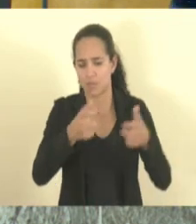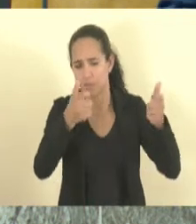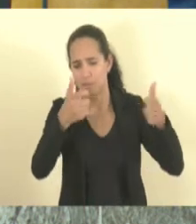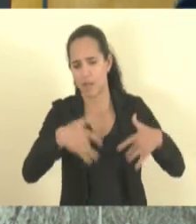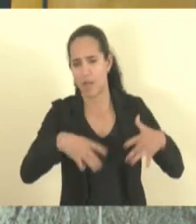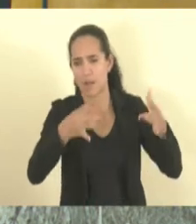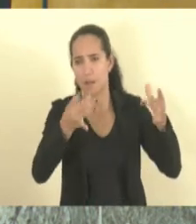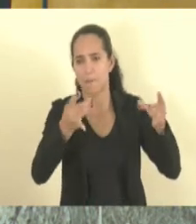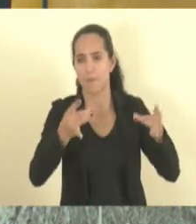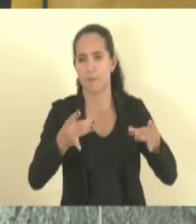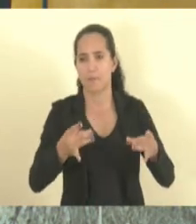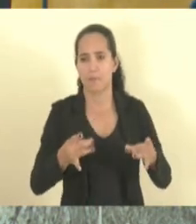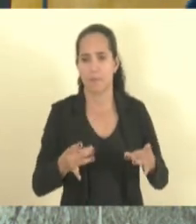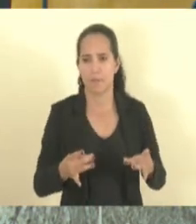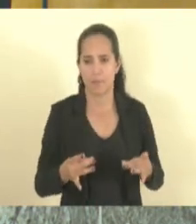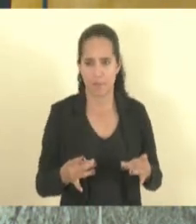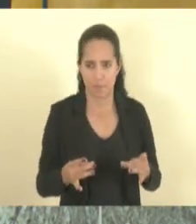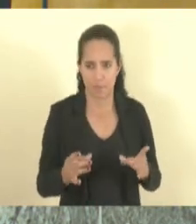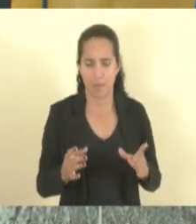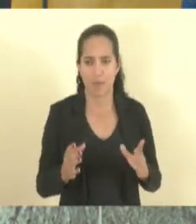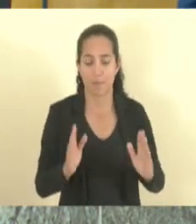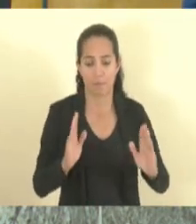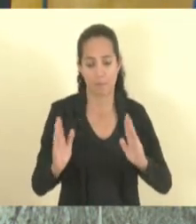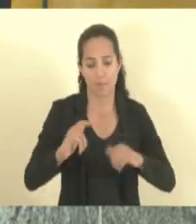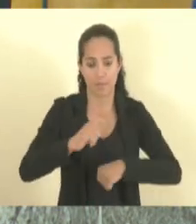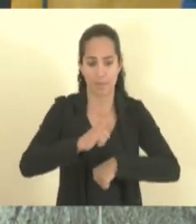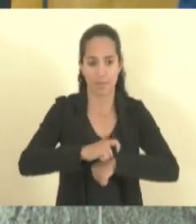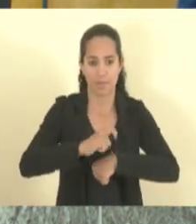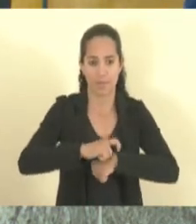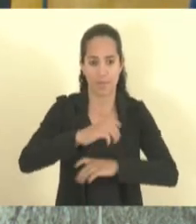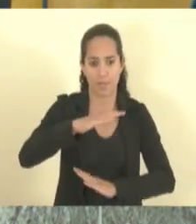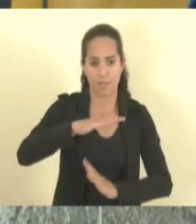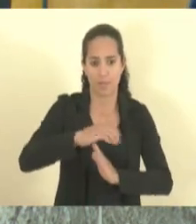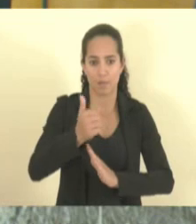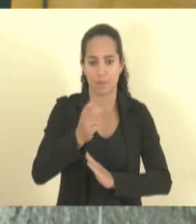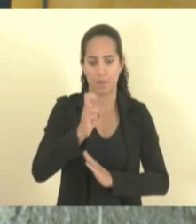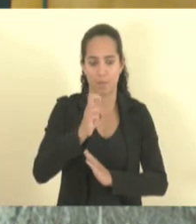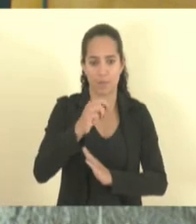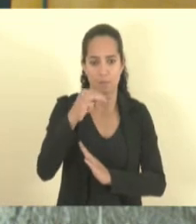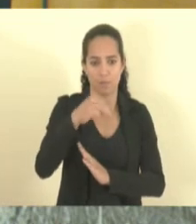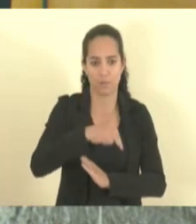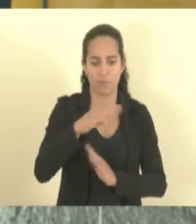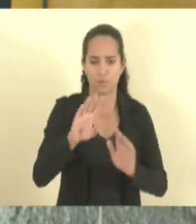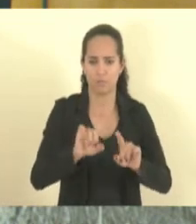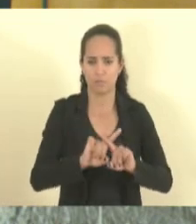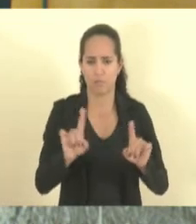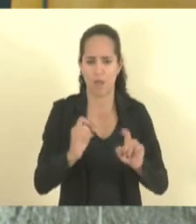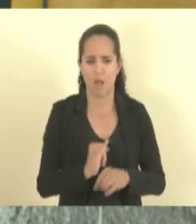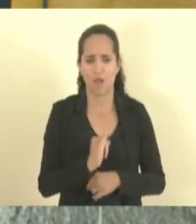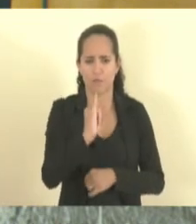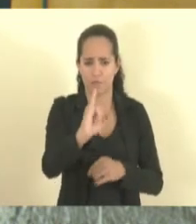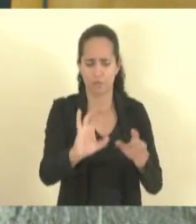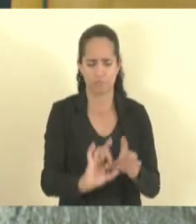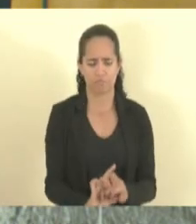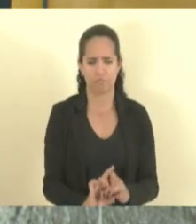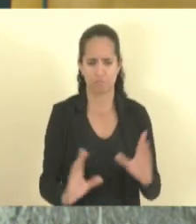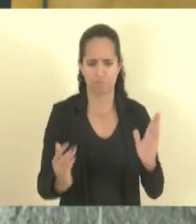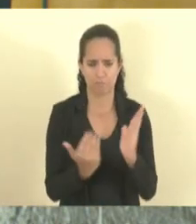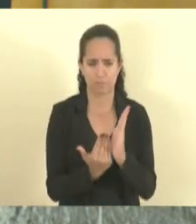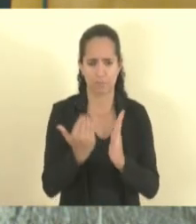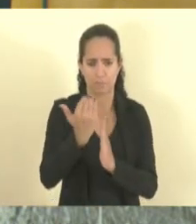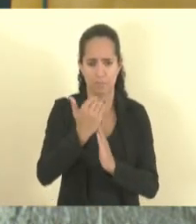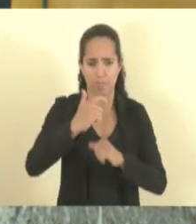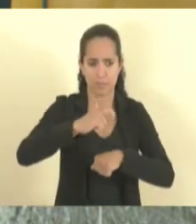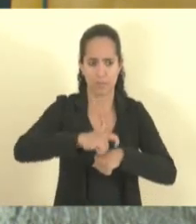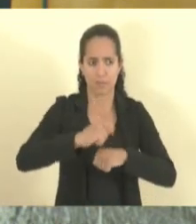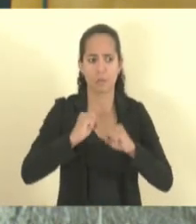pelo prazo inicial de 15 minutos, mas quero deixá-lo bem à vontade, Lourenço. Se precisar de mais tempo,